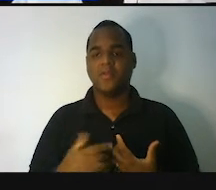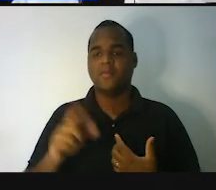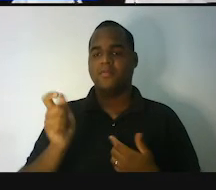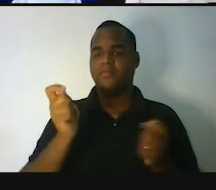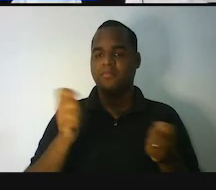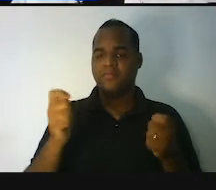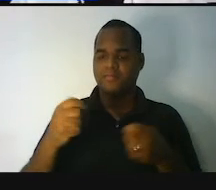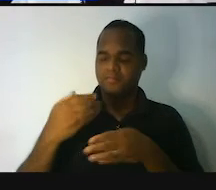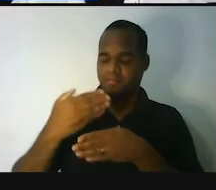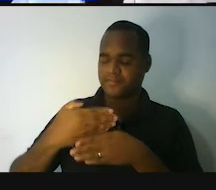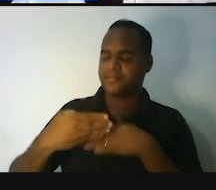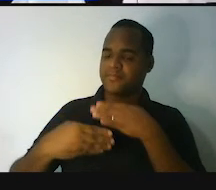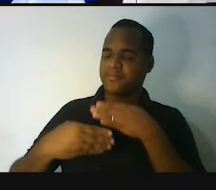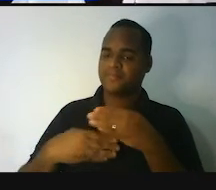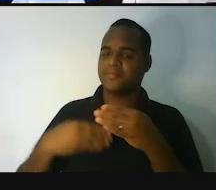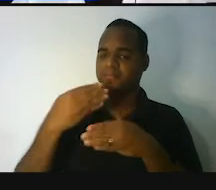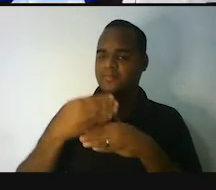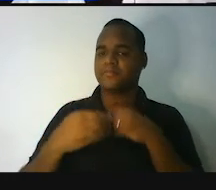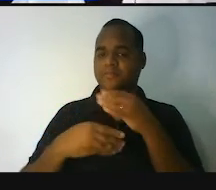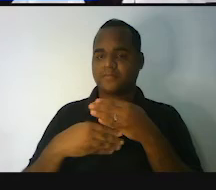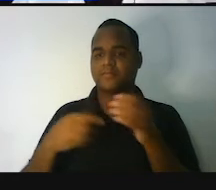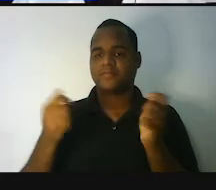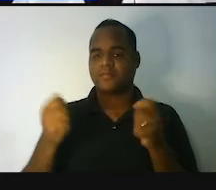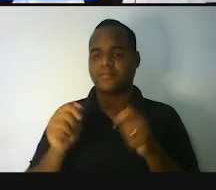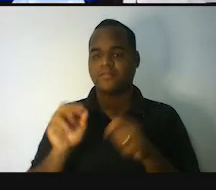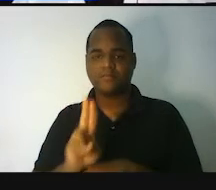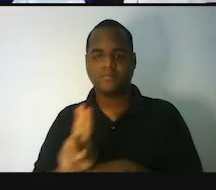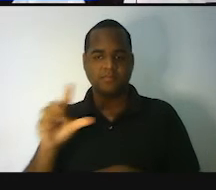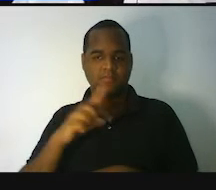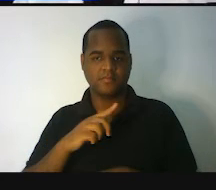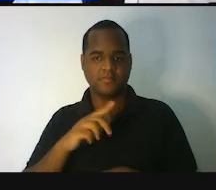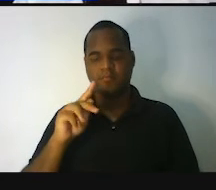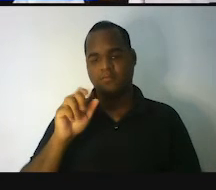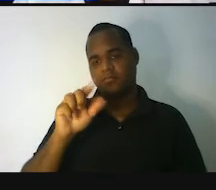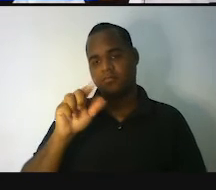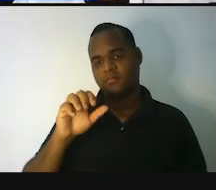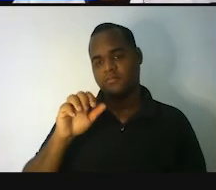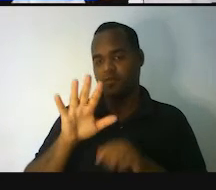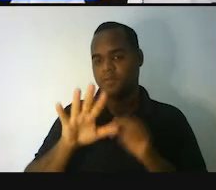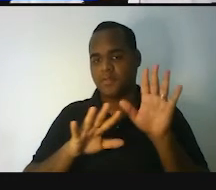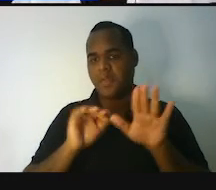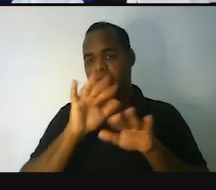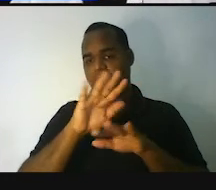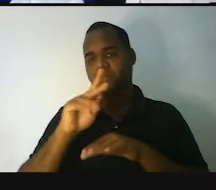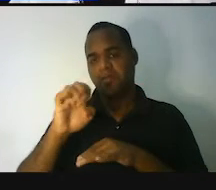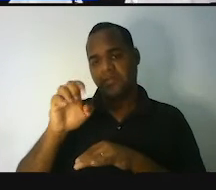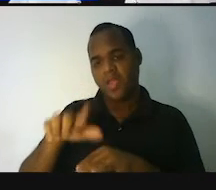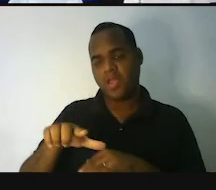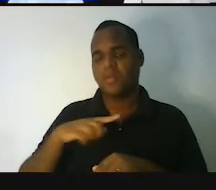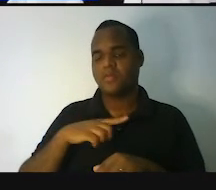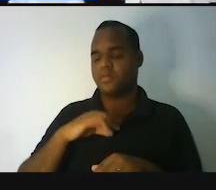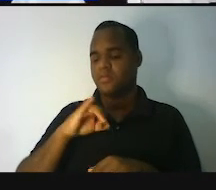medir um muro usando uma dessas formas aqui, ó. Palmo, polegada, o pé ou jarda.